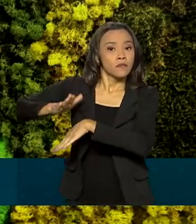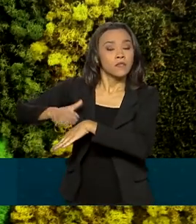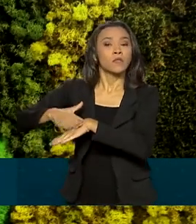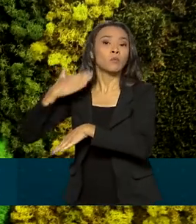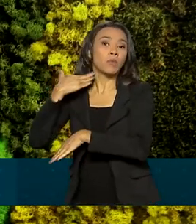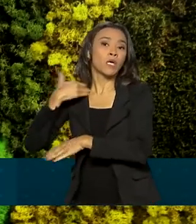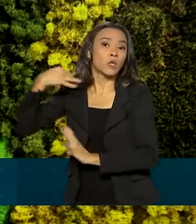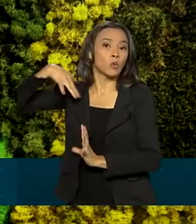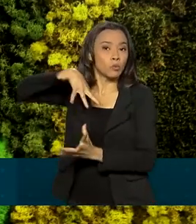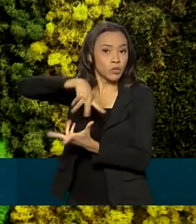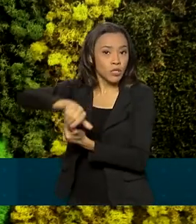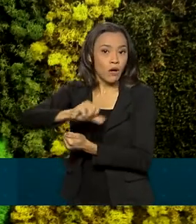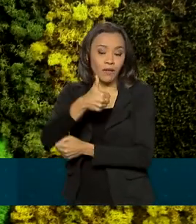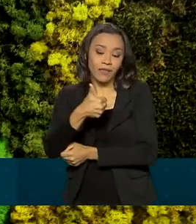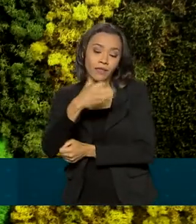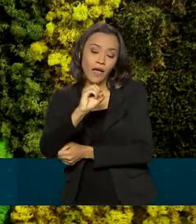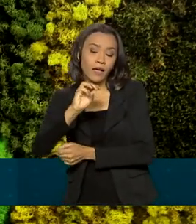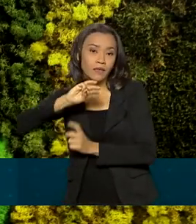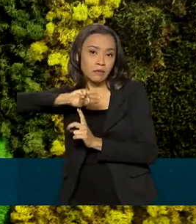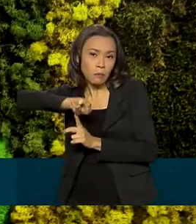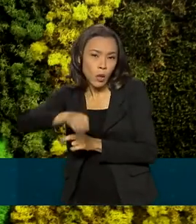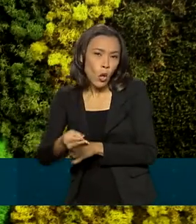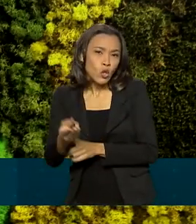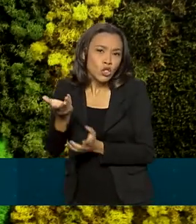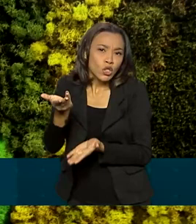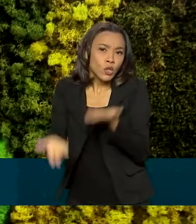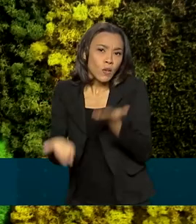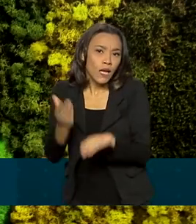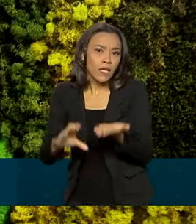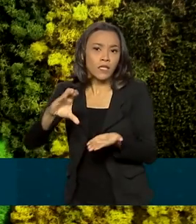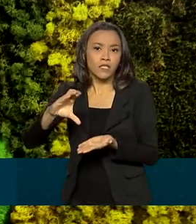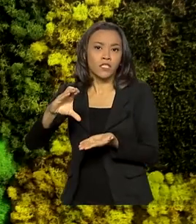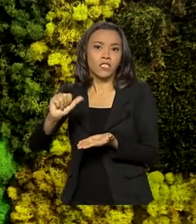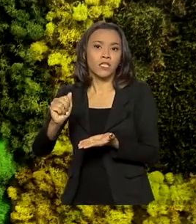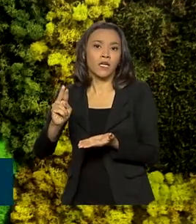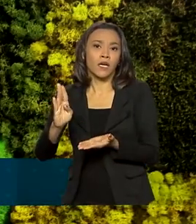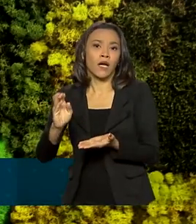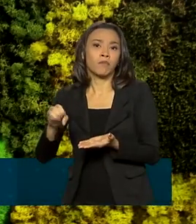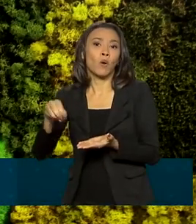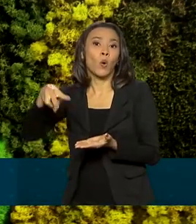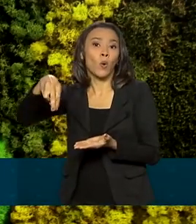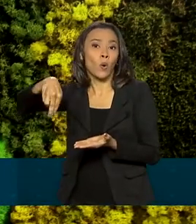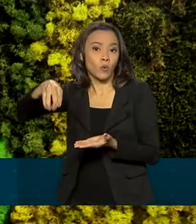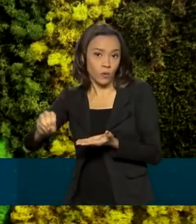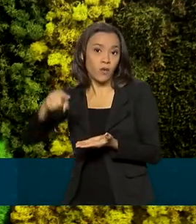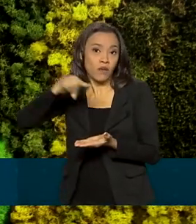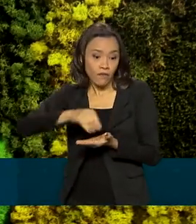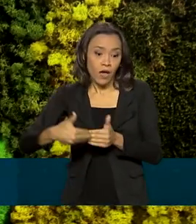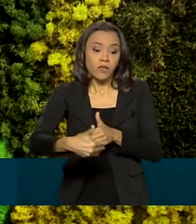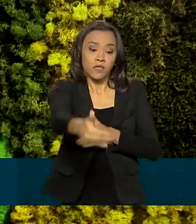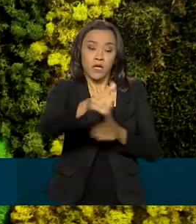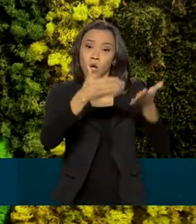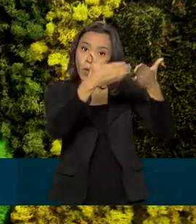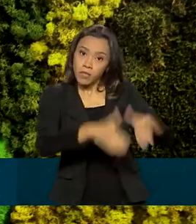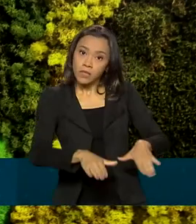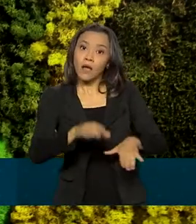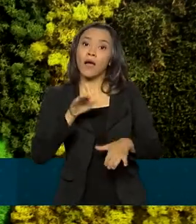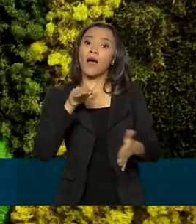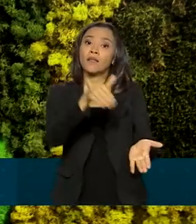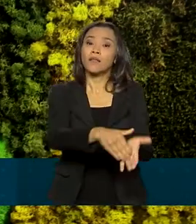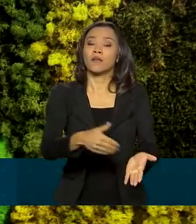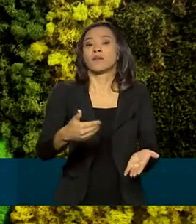ao redor de 10 bilhões de toneladas de créditos de carbono que deverão ser compensadas até o ano 2030.